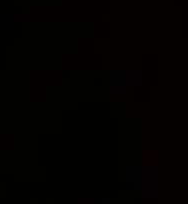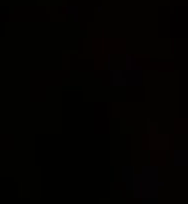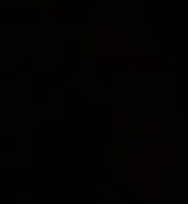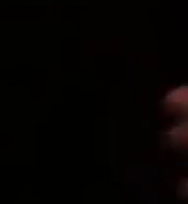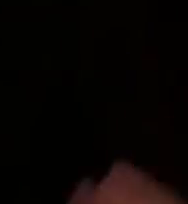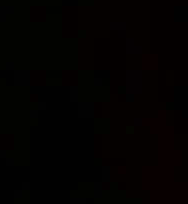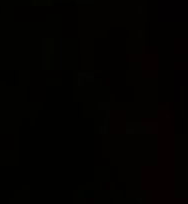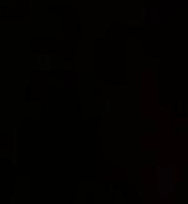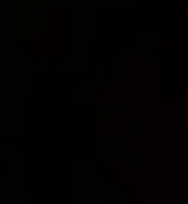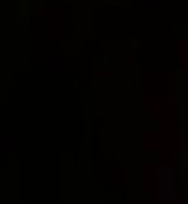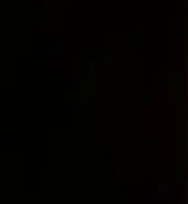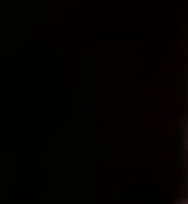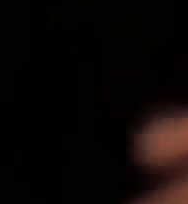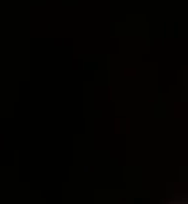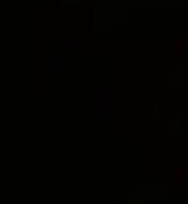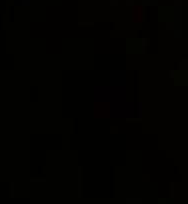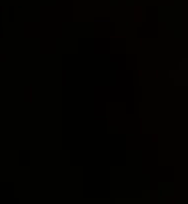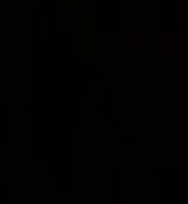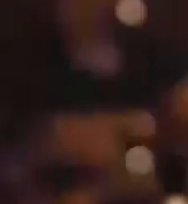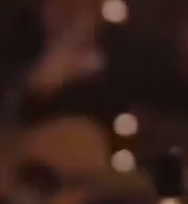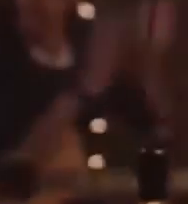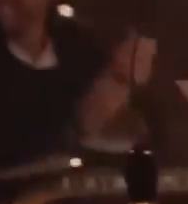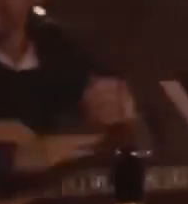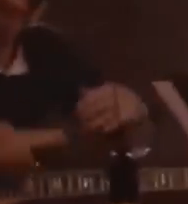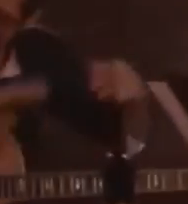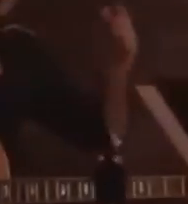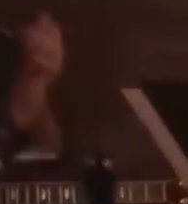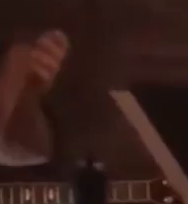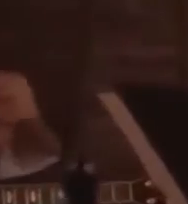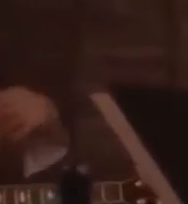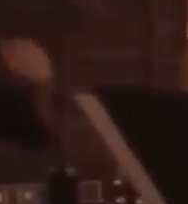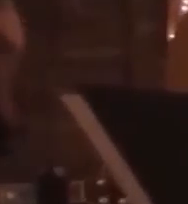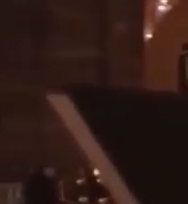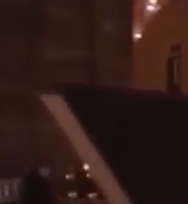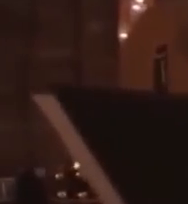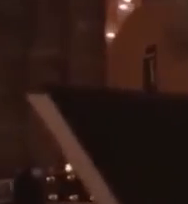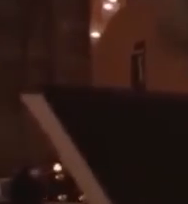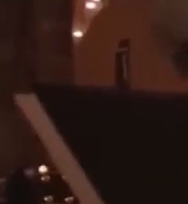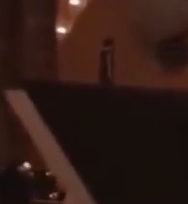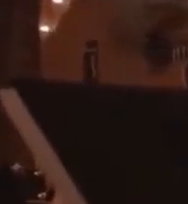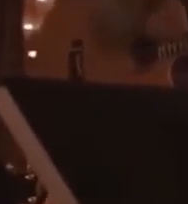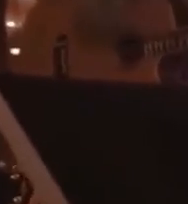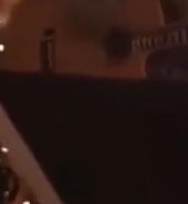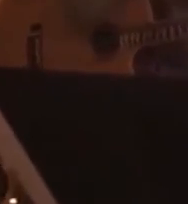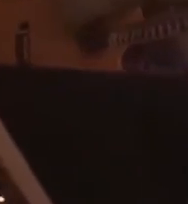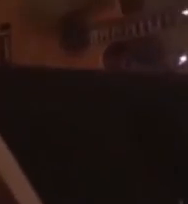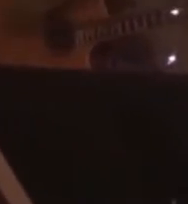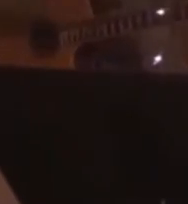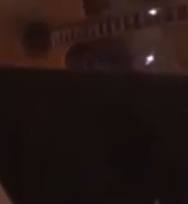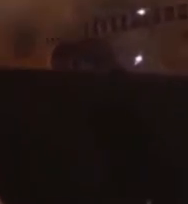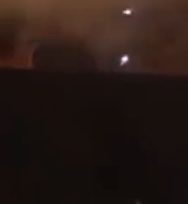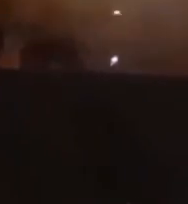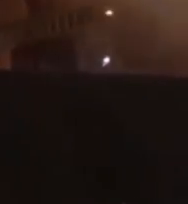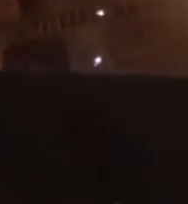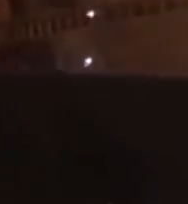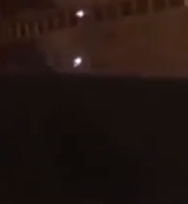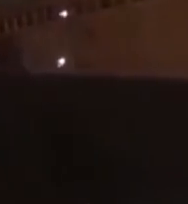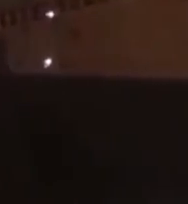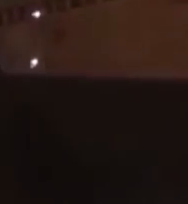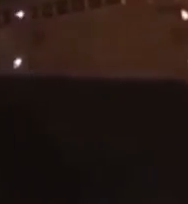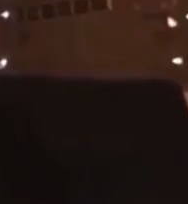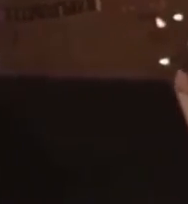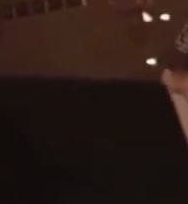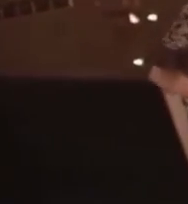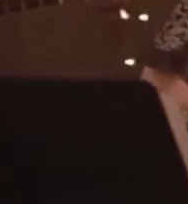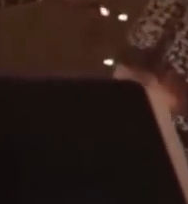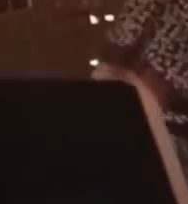nothing Bring me down, let me tell you why Bring me down, can nothing Bring me